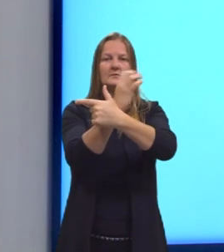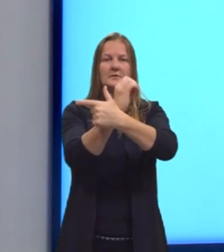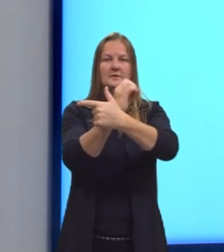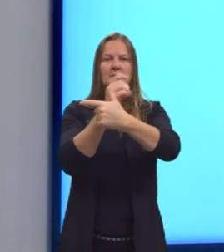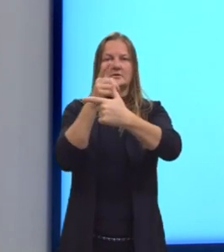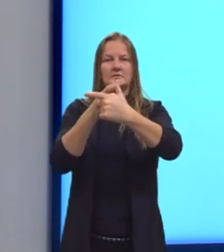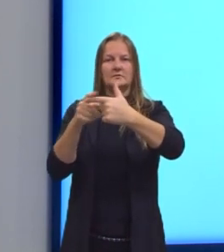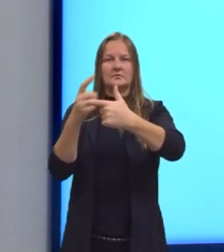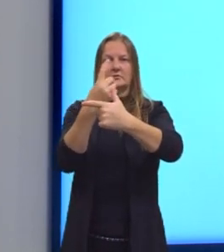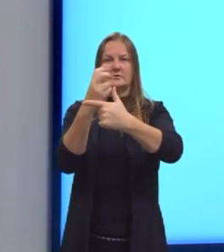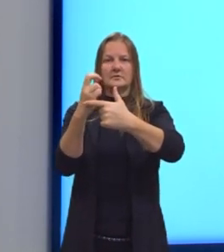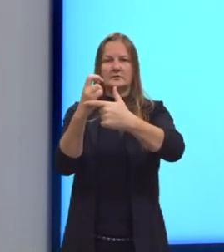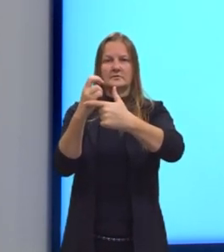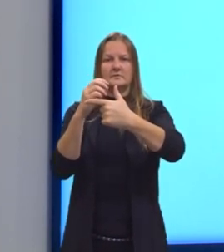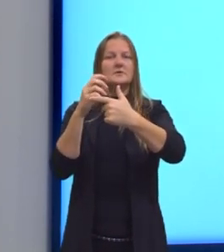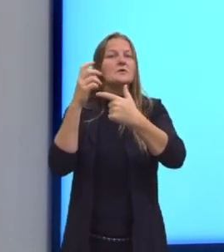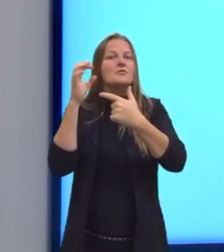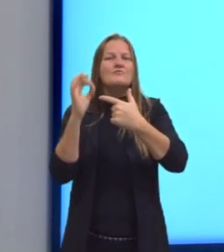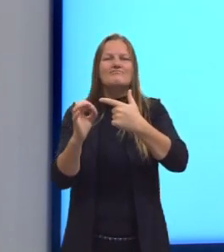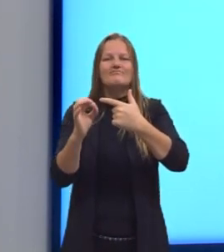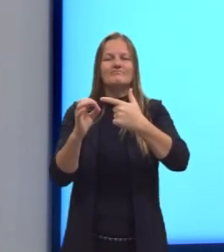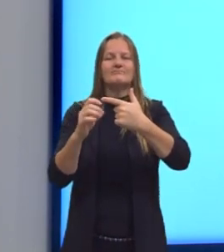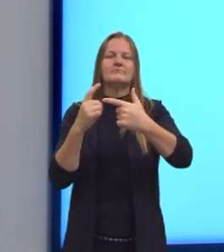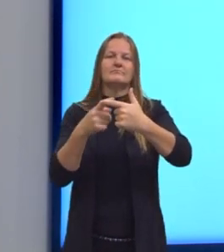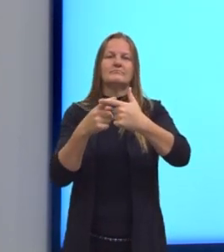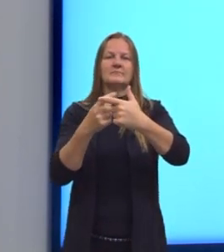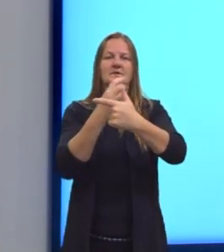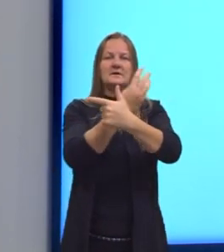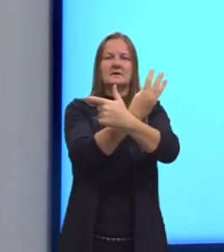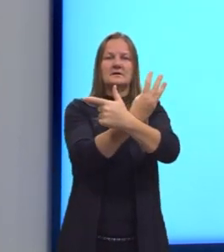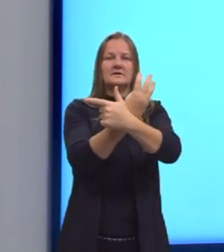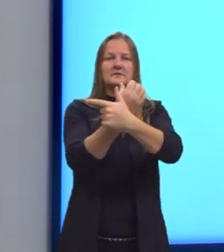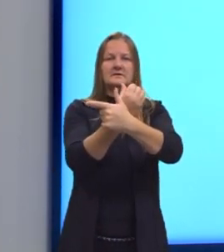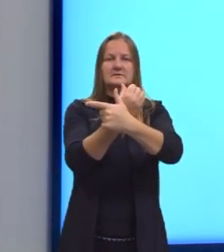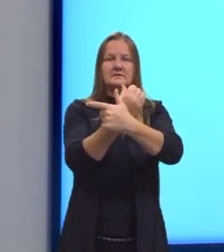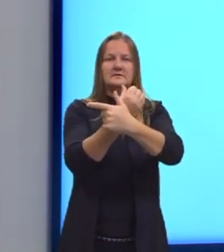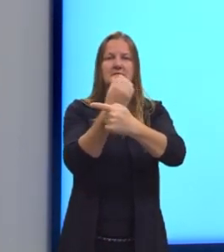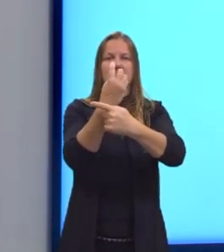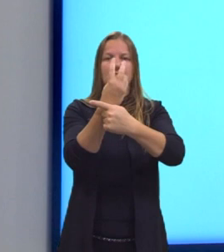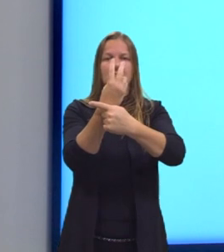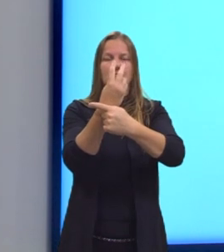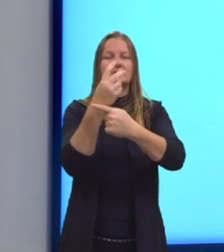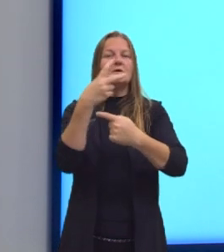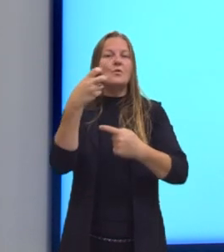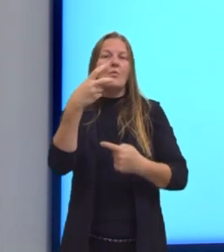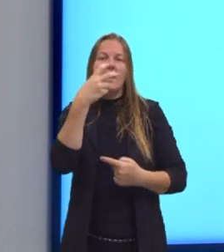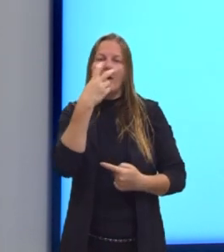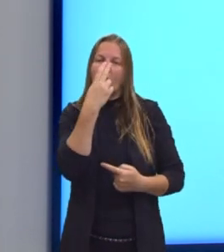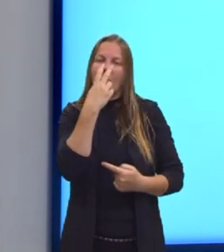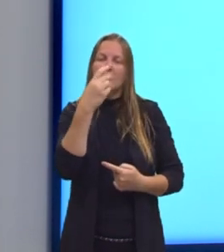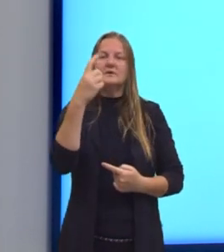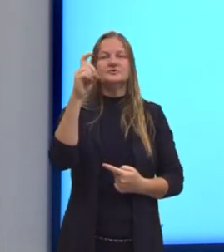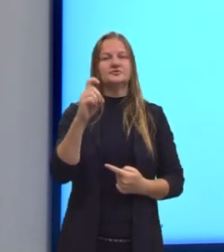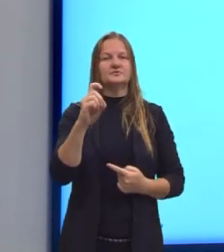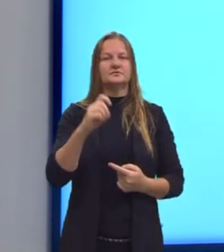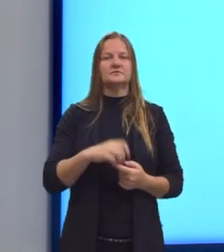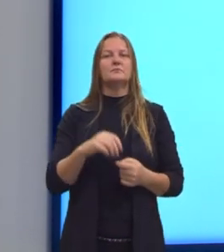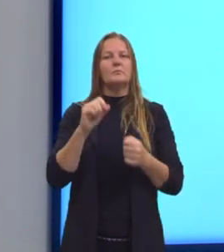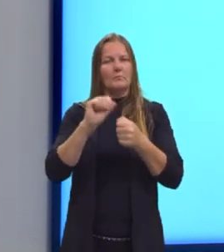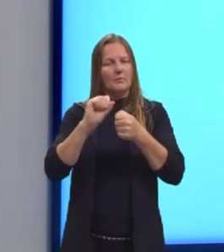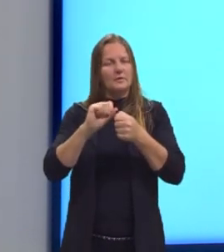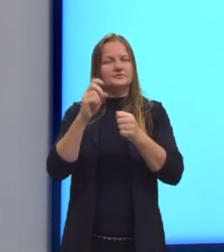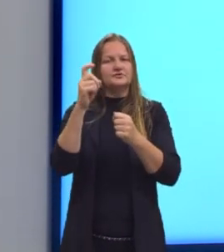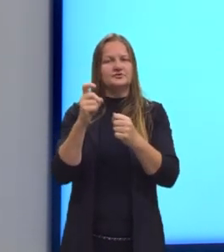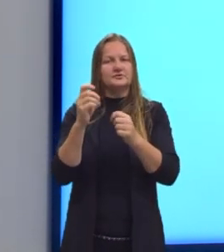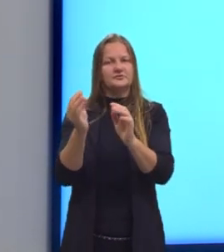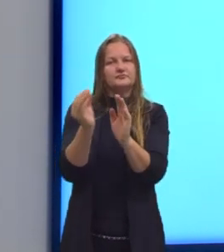por 15 é uma divisão exata. Então, nós podemos dizer que 36 é igual a x. ou resolvendo, colocando o x